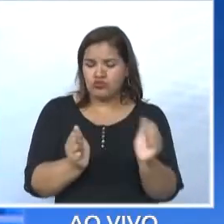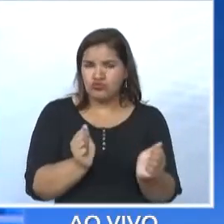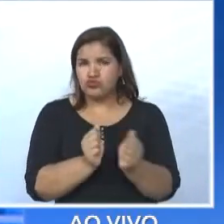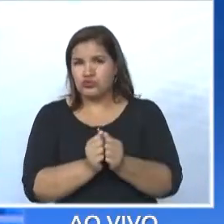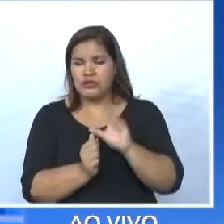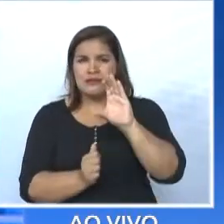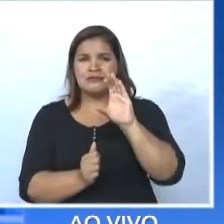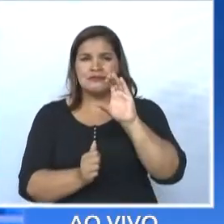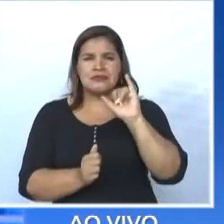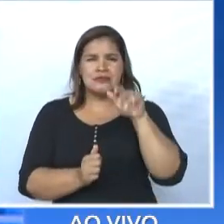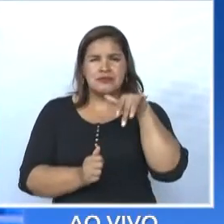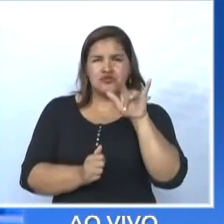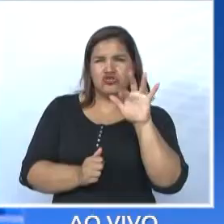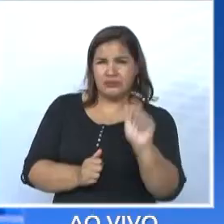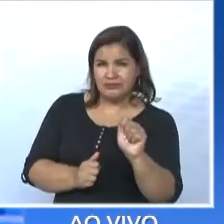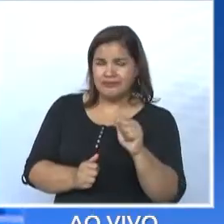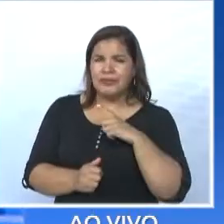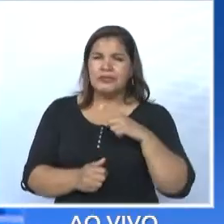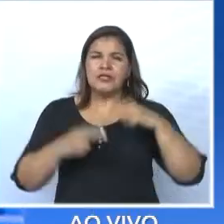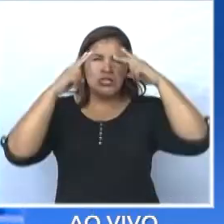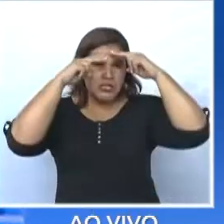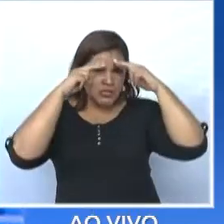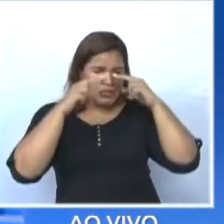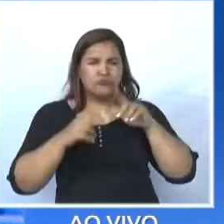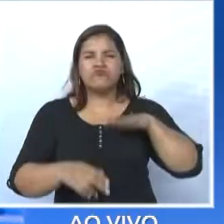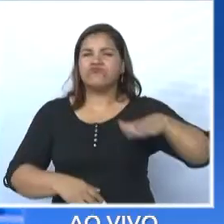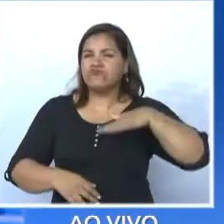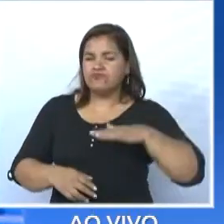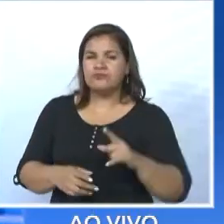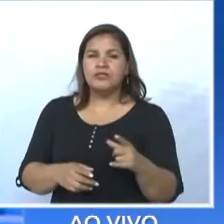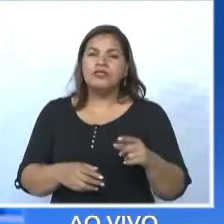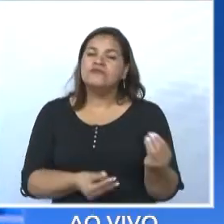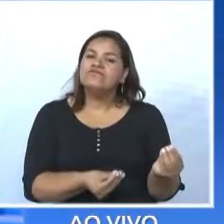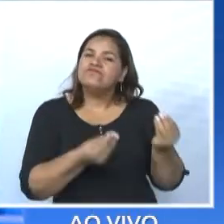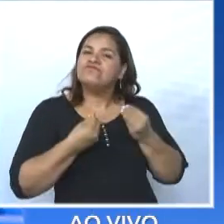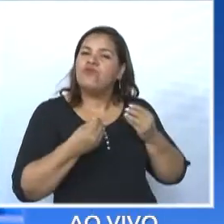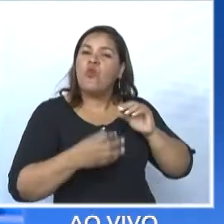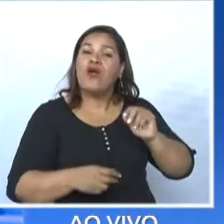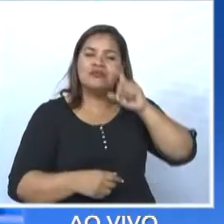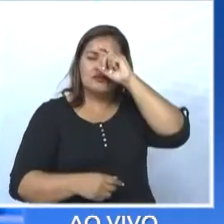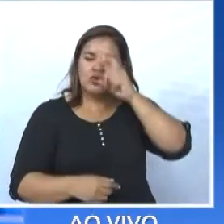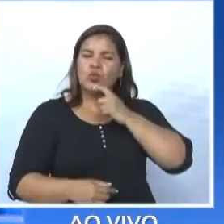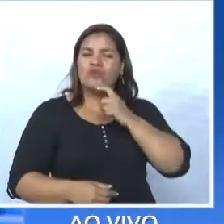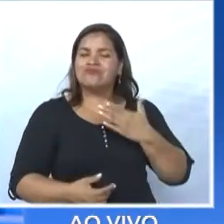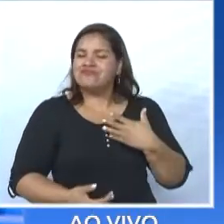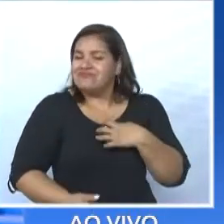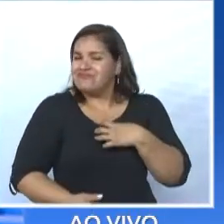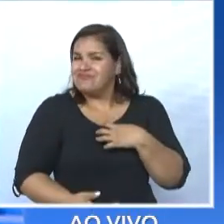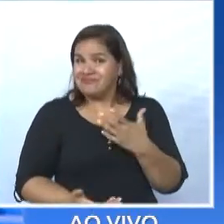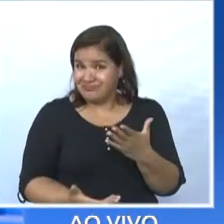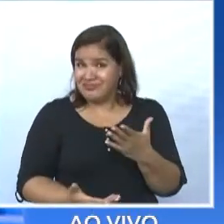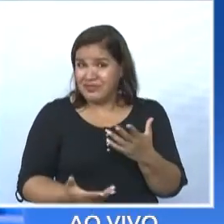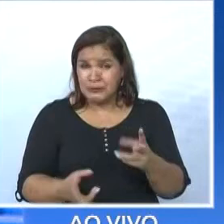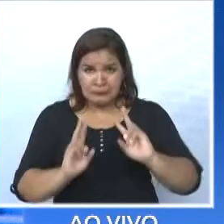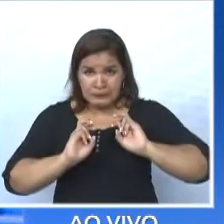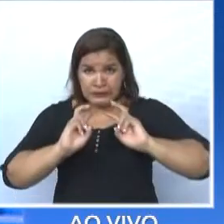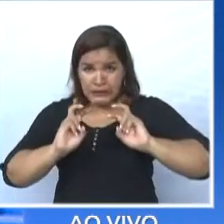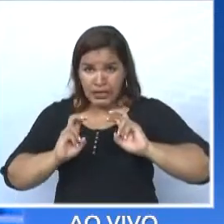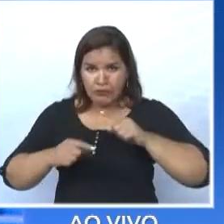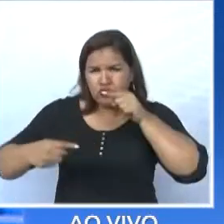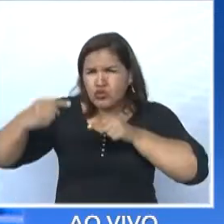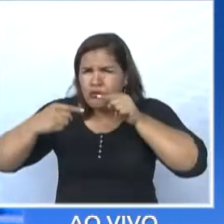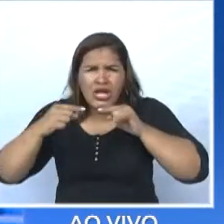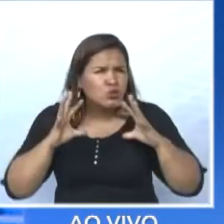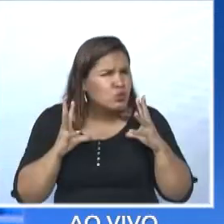de programação neurolinguística e que me traz essa tranquilidade. O que vocês veem e viram nos debates todos que a gente